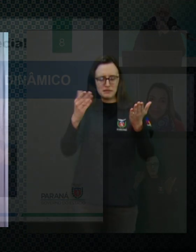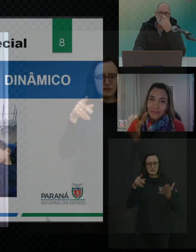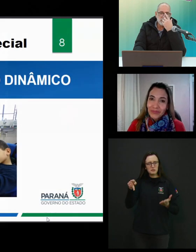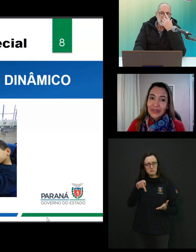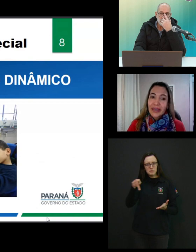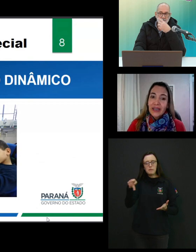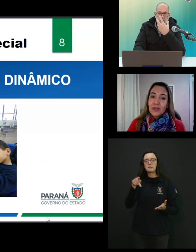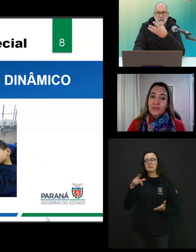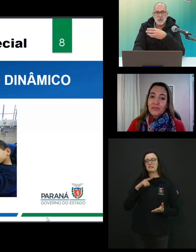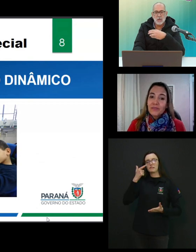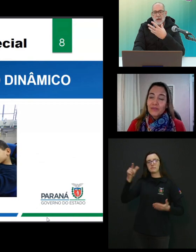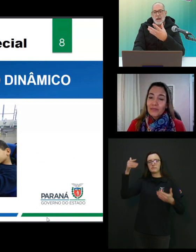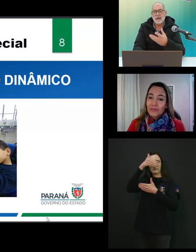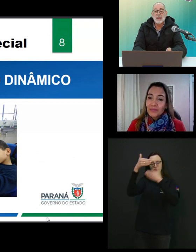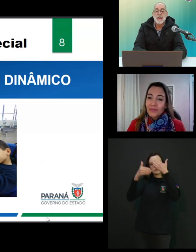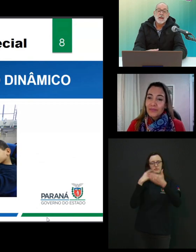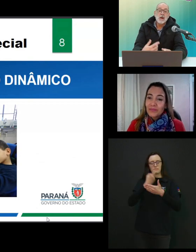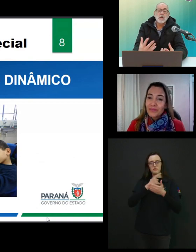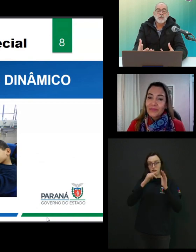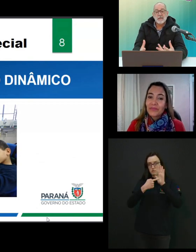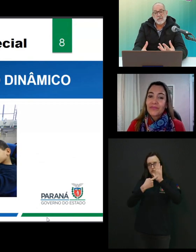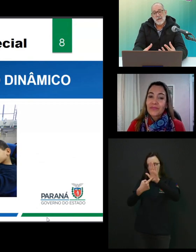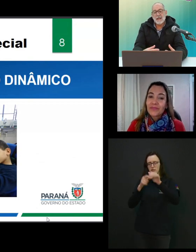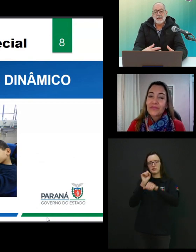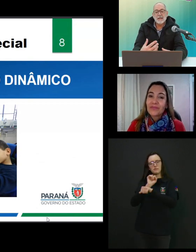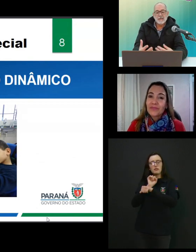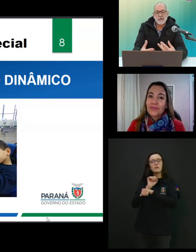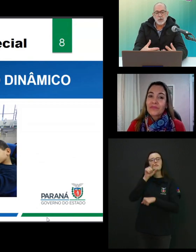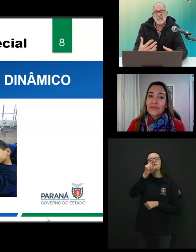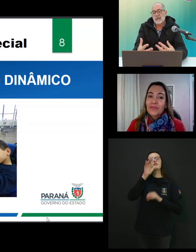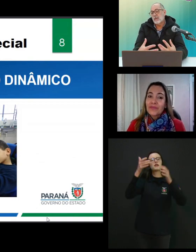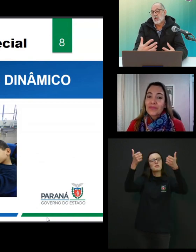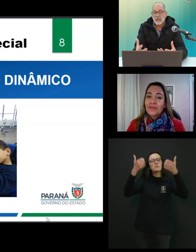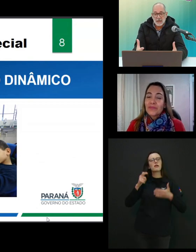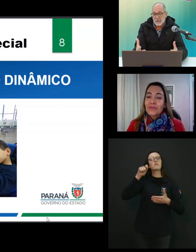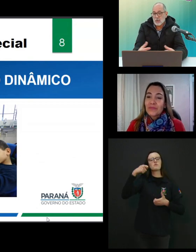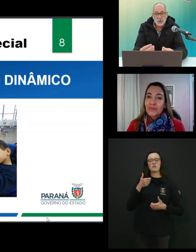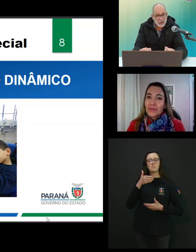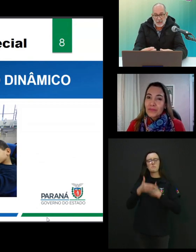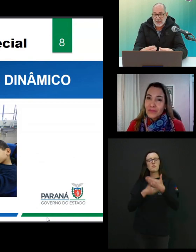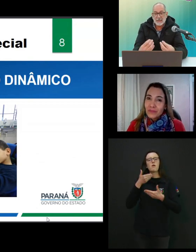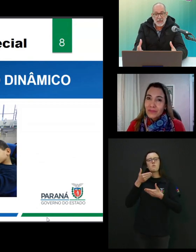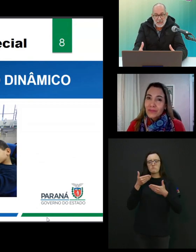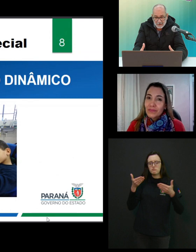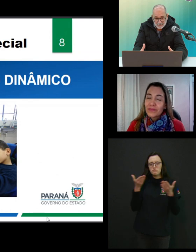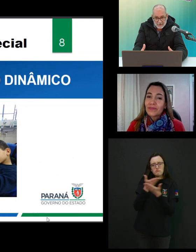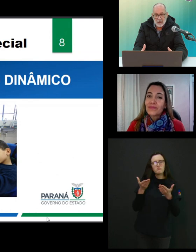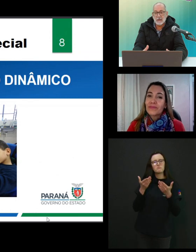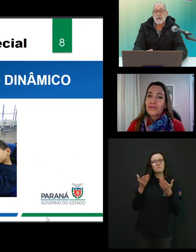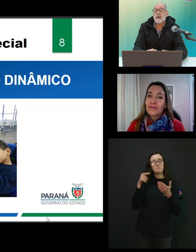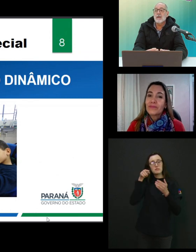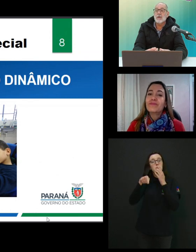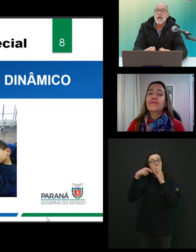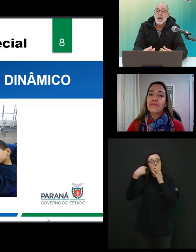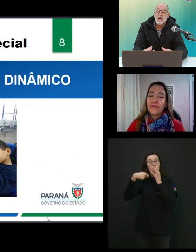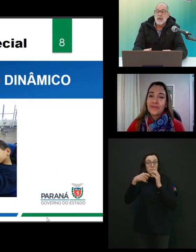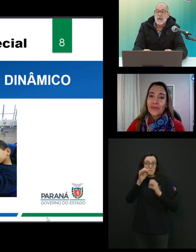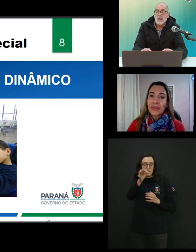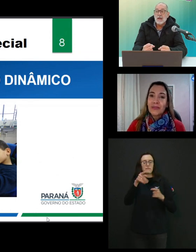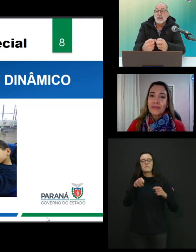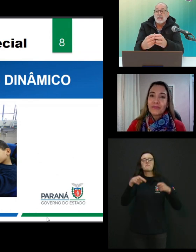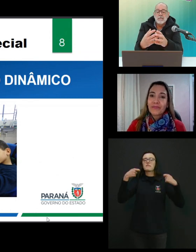próximo slide, quando a gente colocar, onde você fala desse processo dinâmico, que tem que ser, né, Carol,